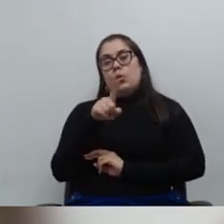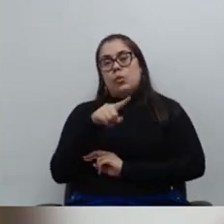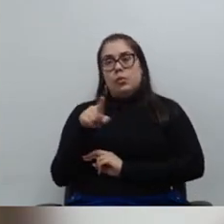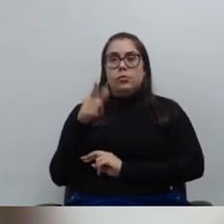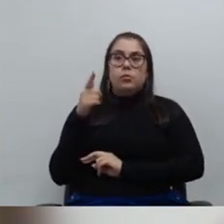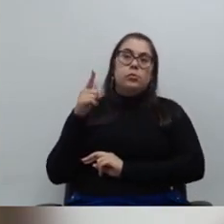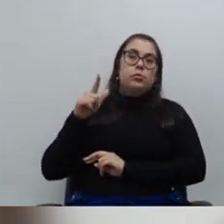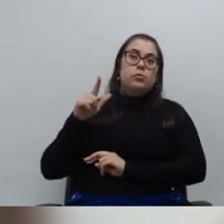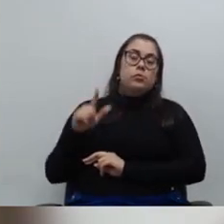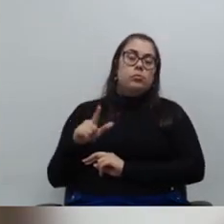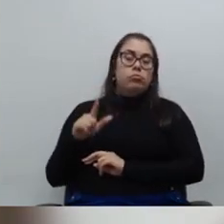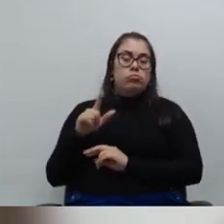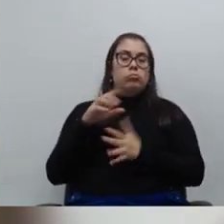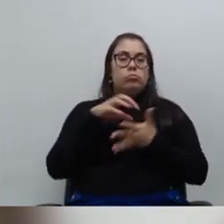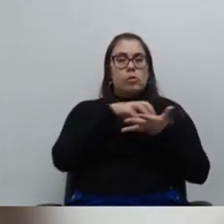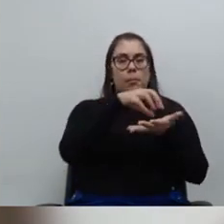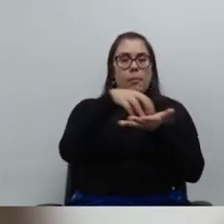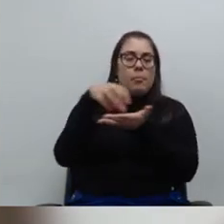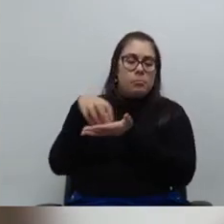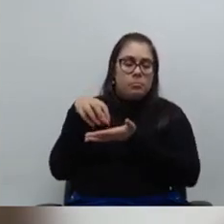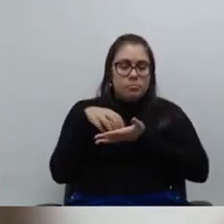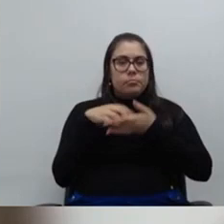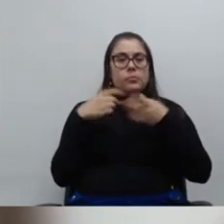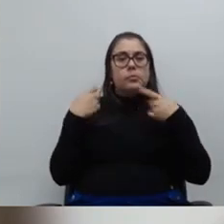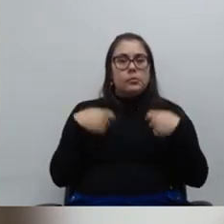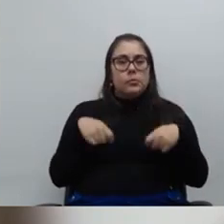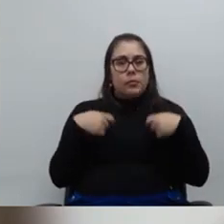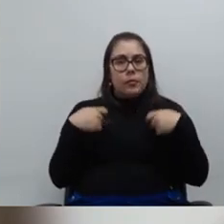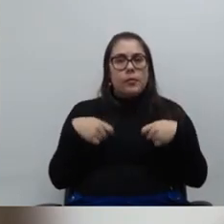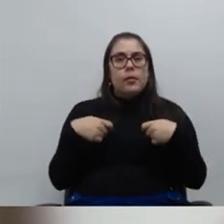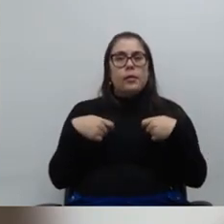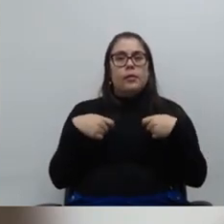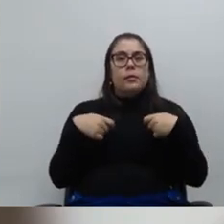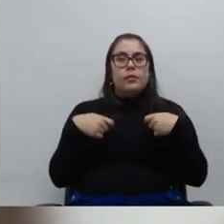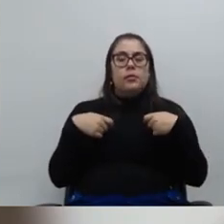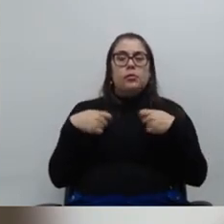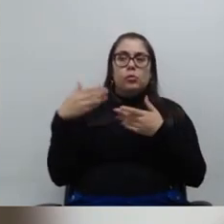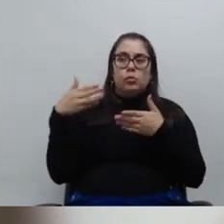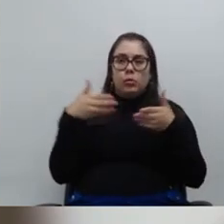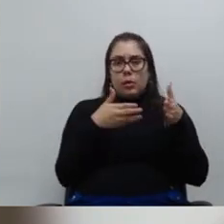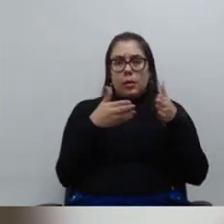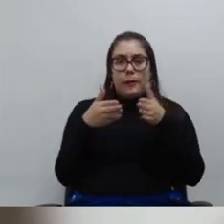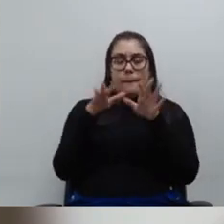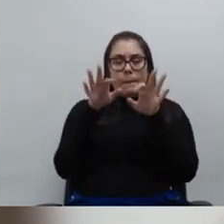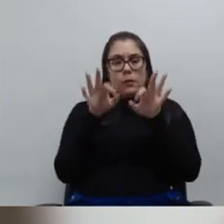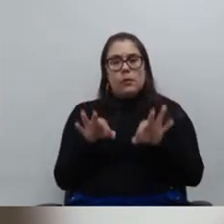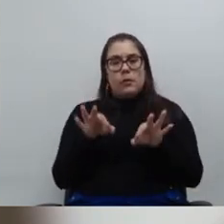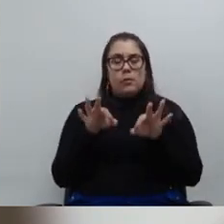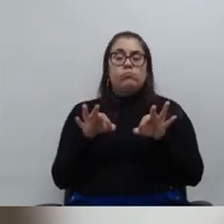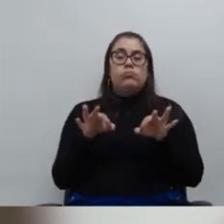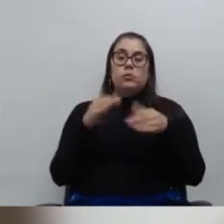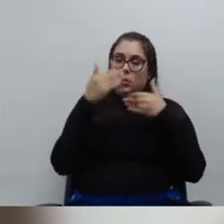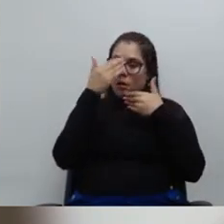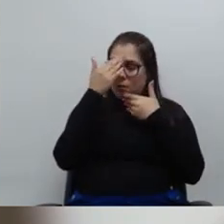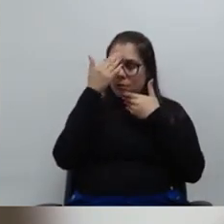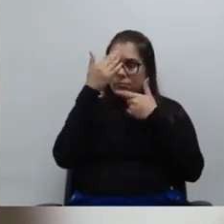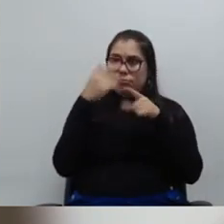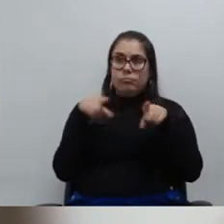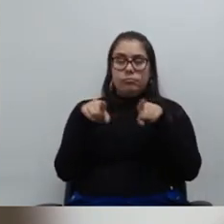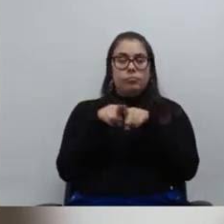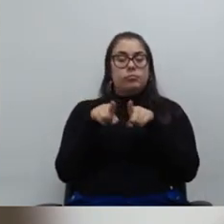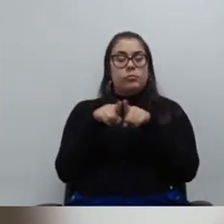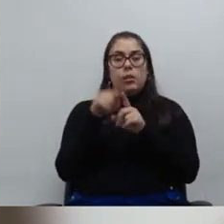demandas das unidades, o que é essencial e demonstra que nós estamos, então, no caminho certo. E agradecendo também a